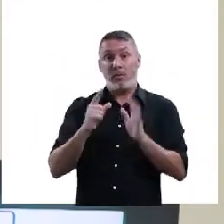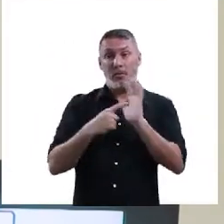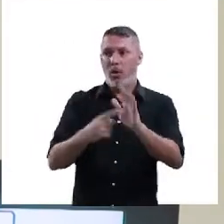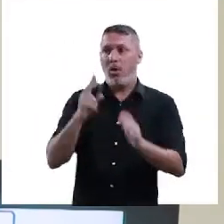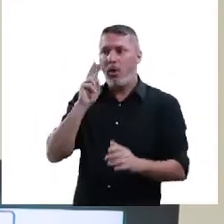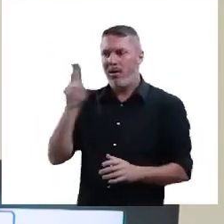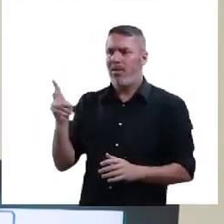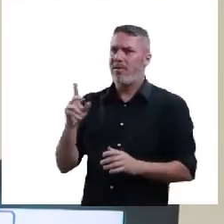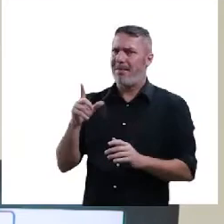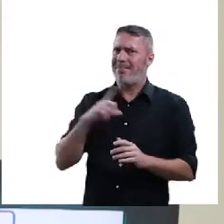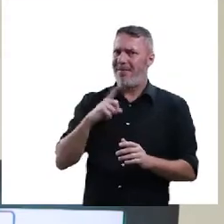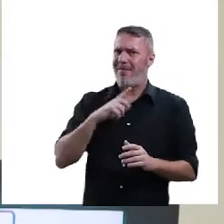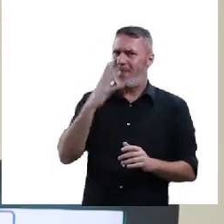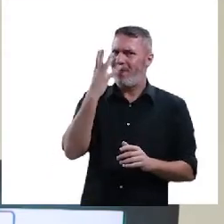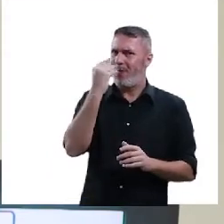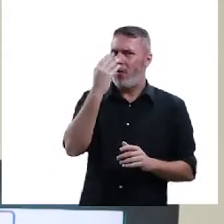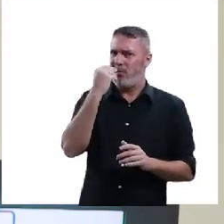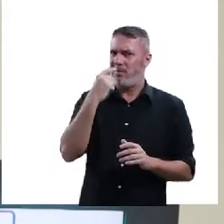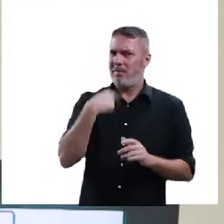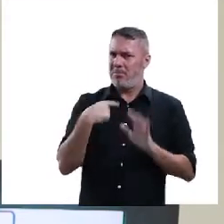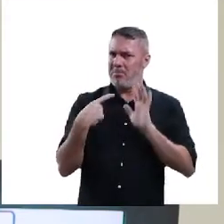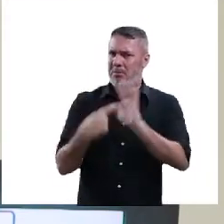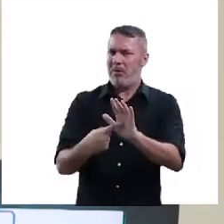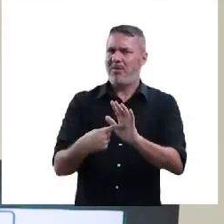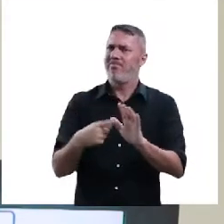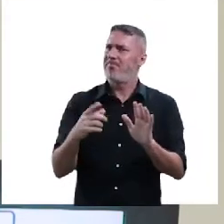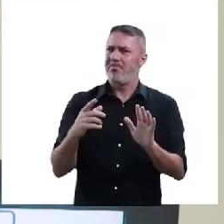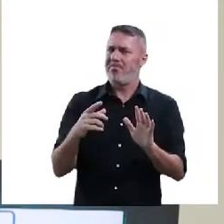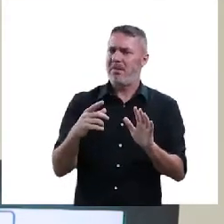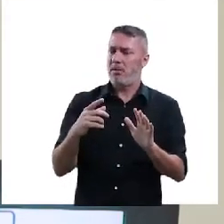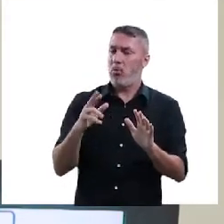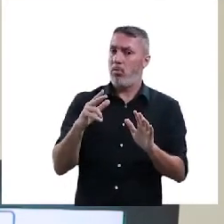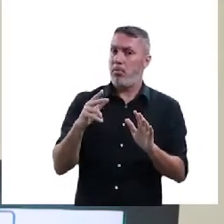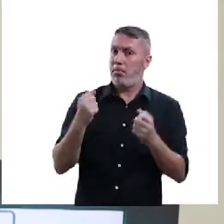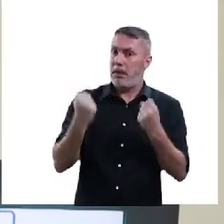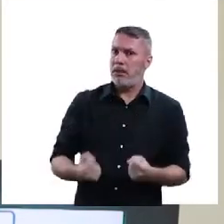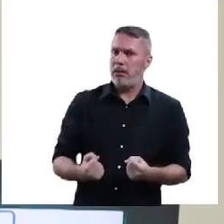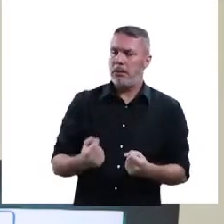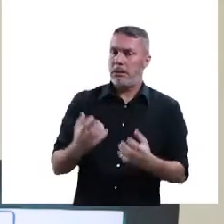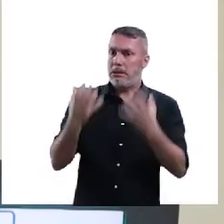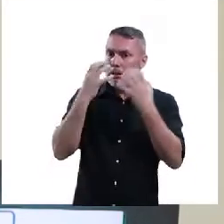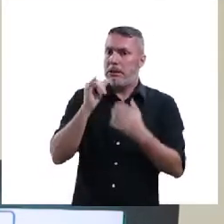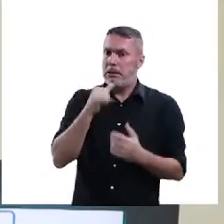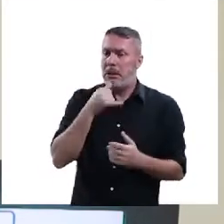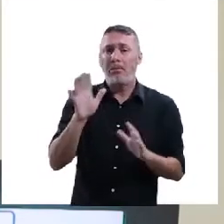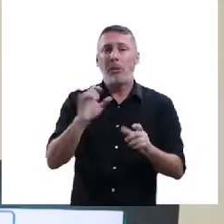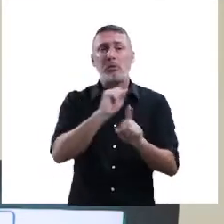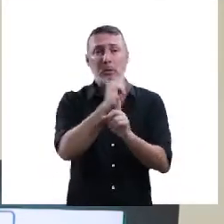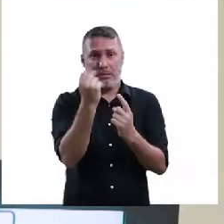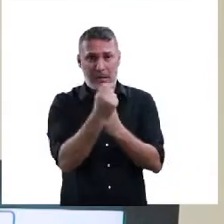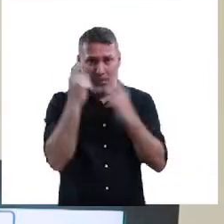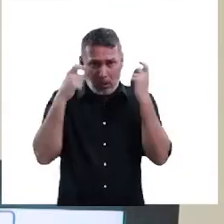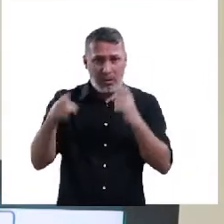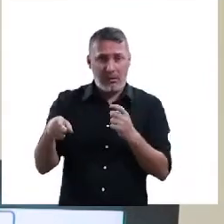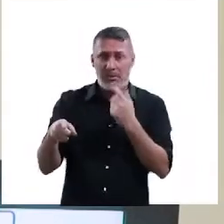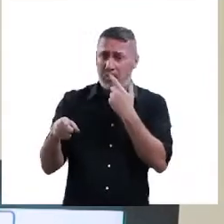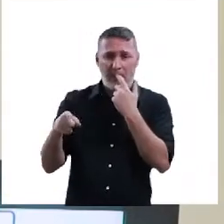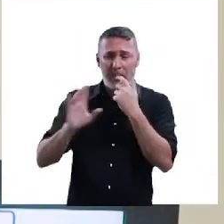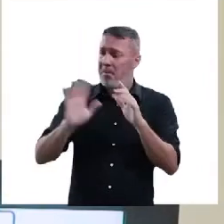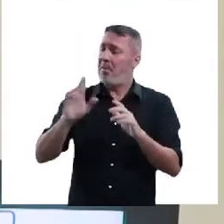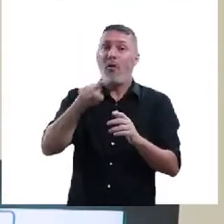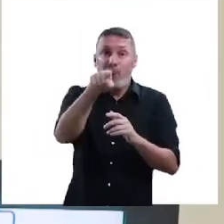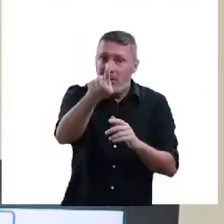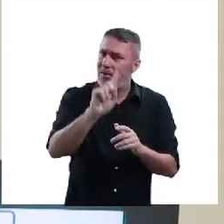as fotos, eu nem quis colocar aqui que são fotos pesadas e fotos tristes, que para a sociedade não é midiática, a sociedade, não estou